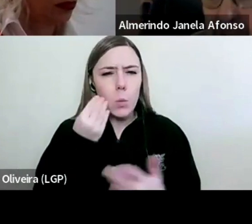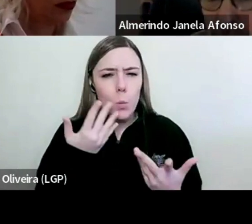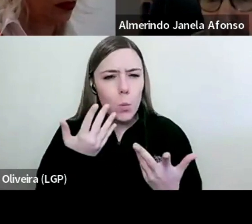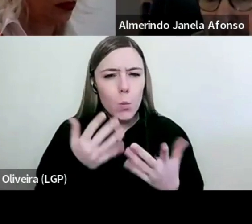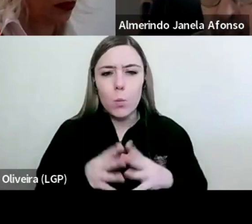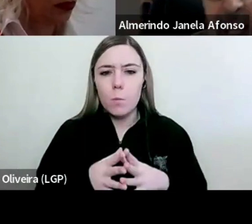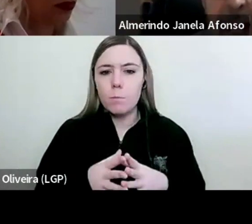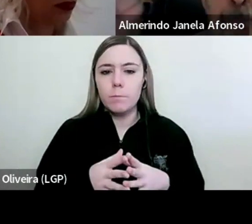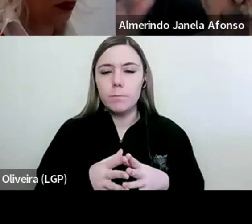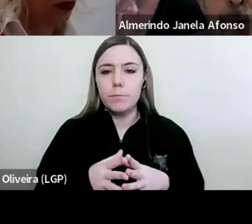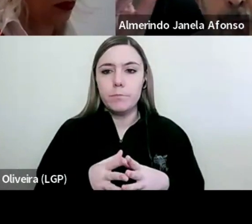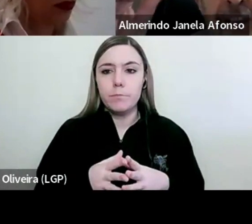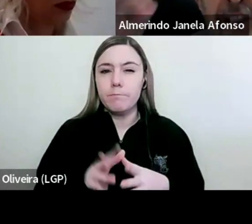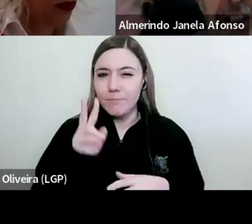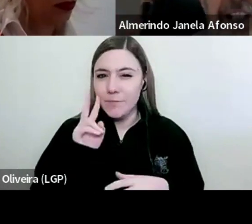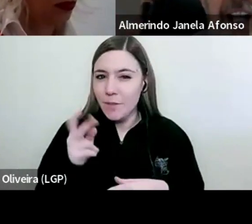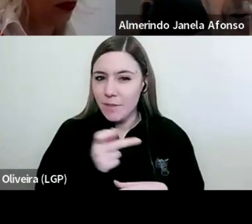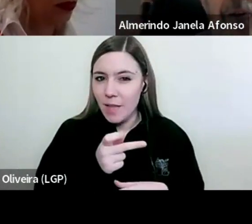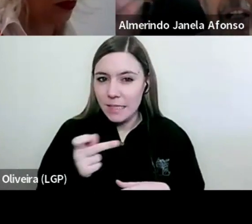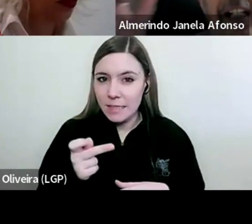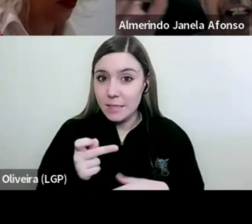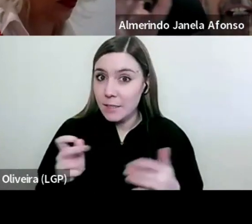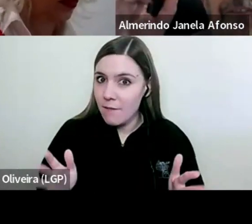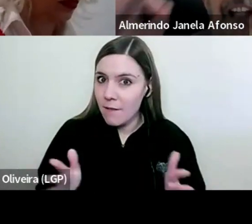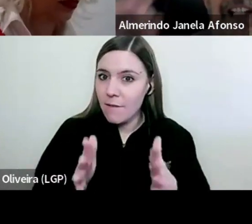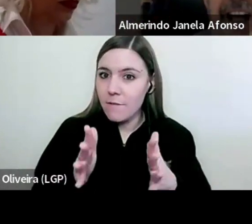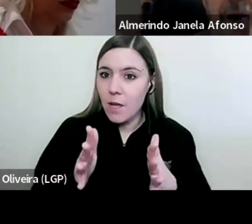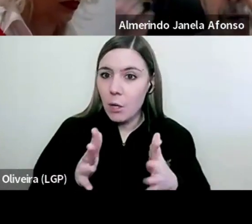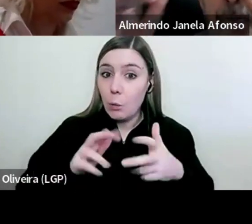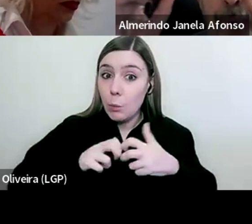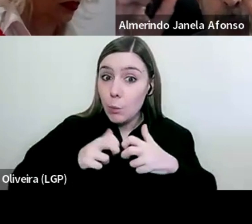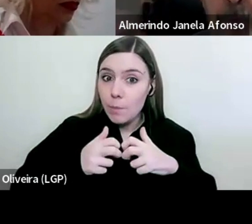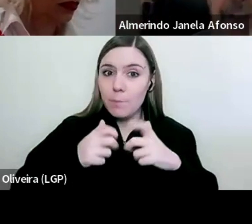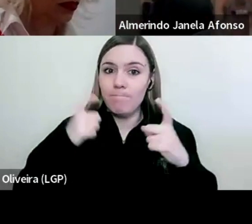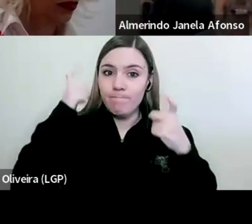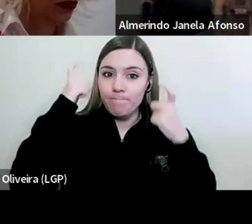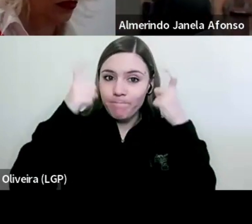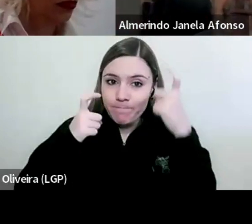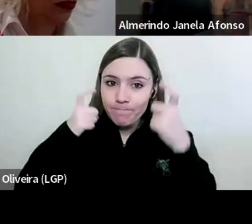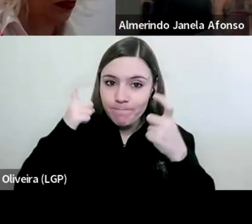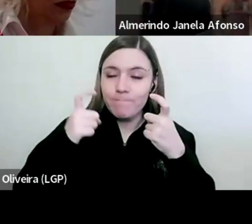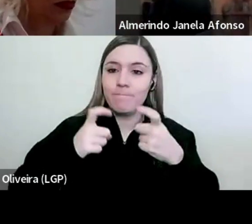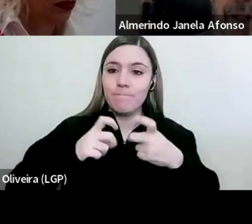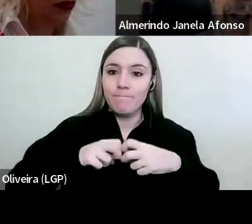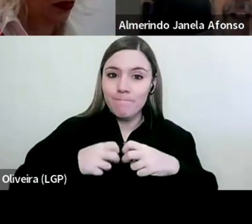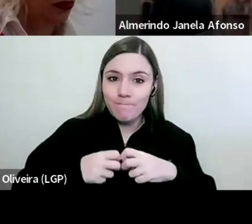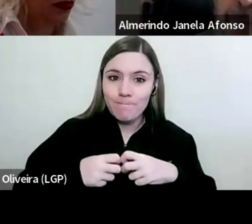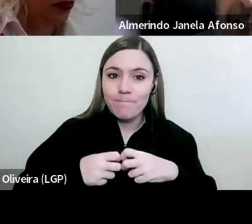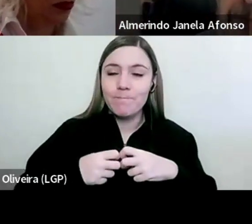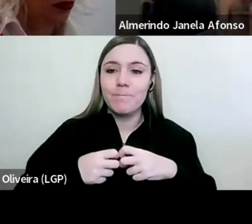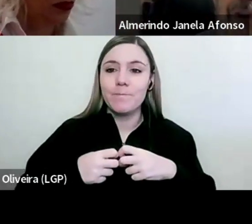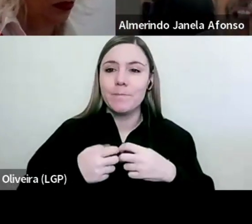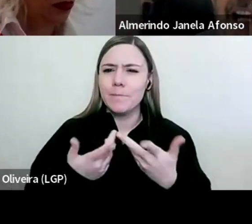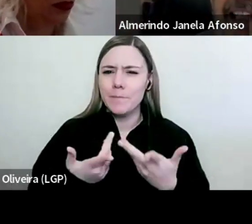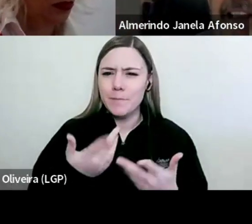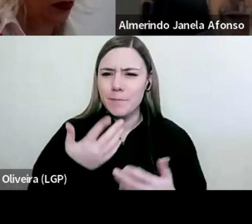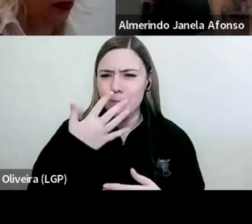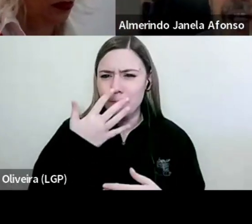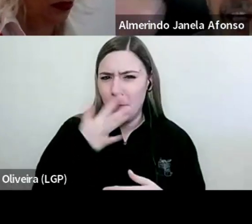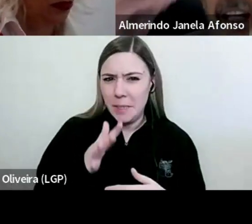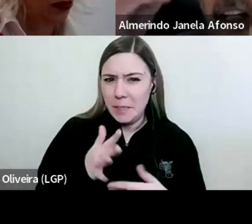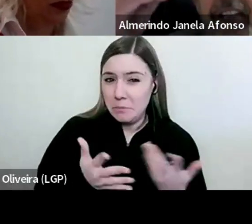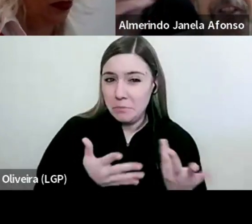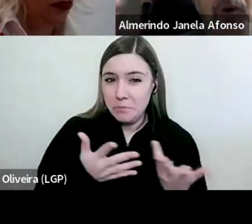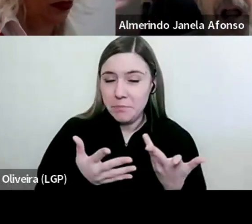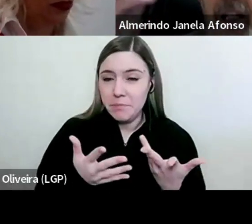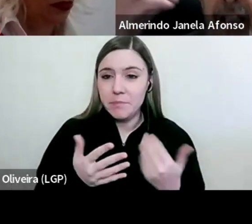a expressão, a problematização, reflexão, problematização, isto me parece muito dialético,